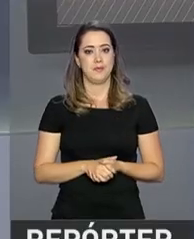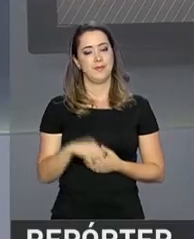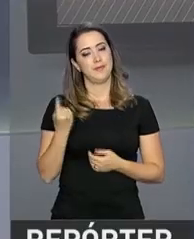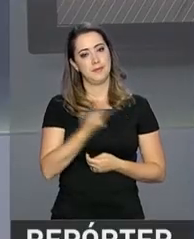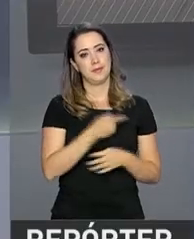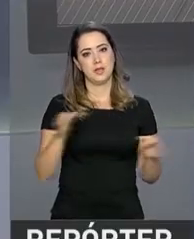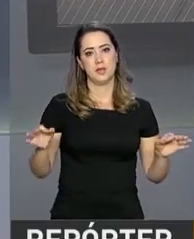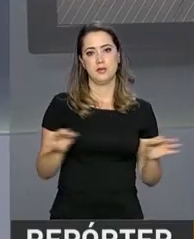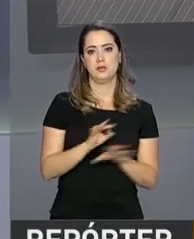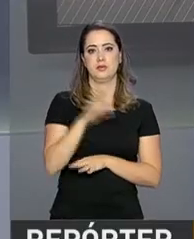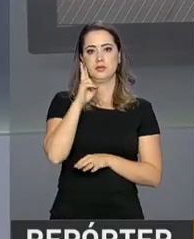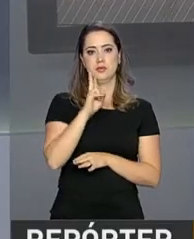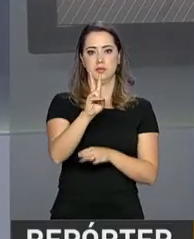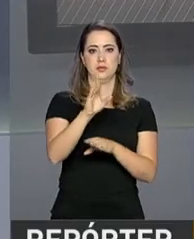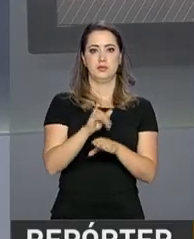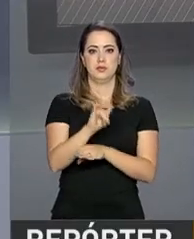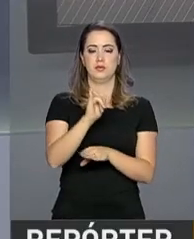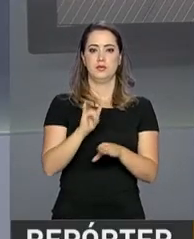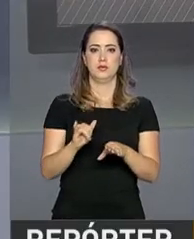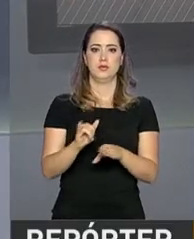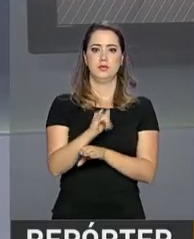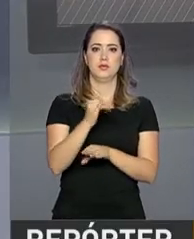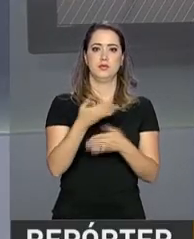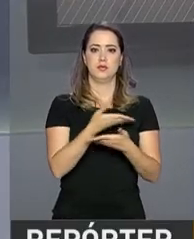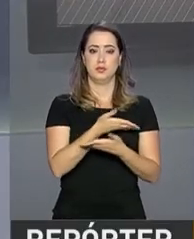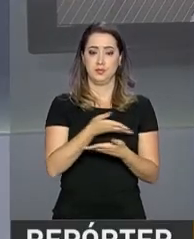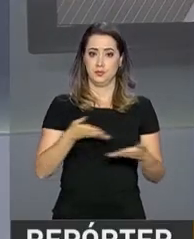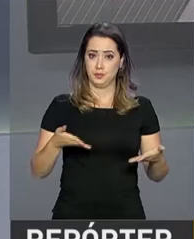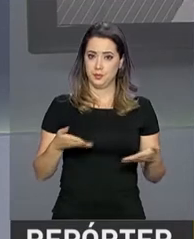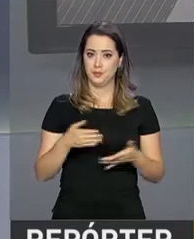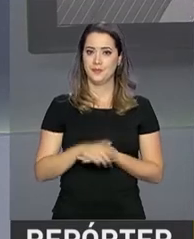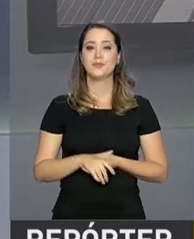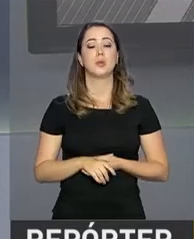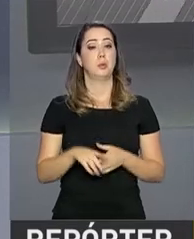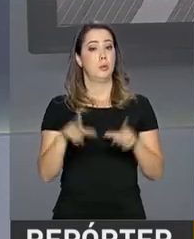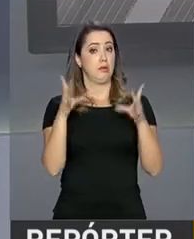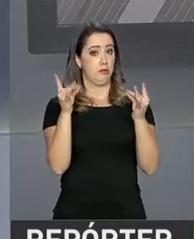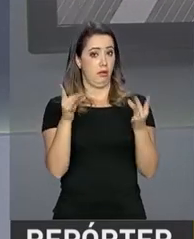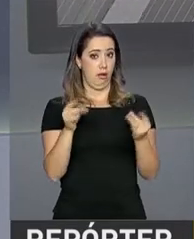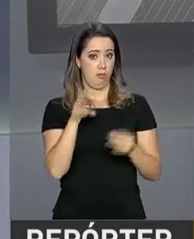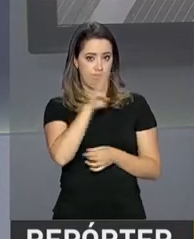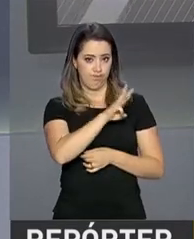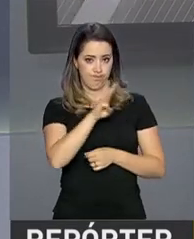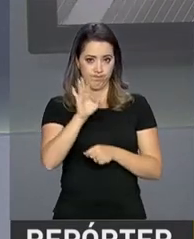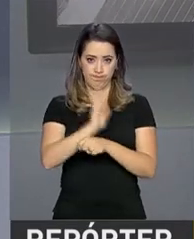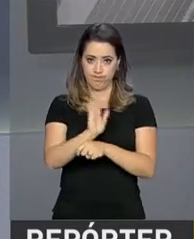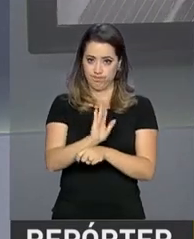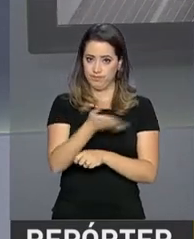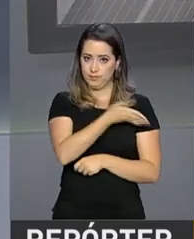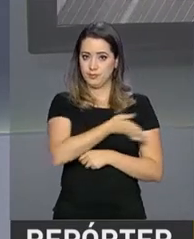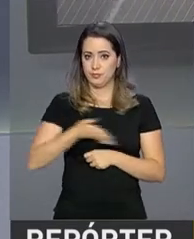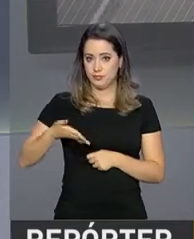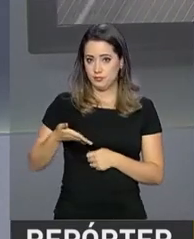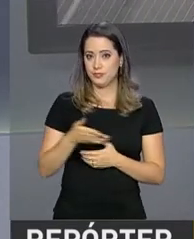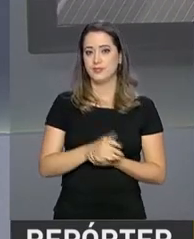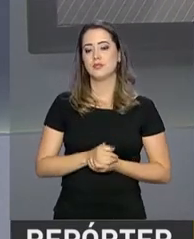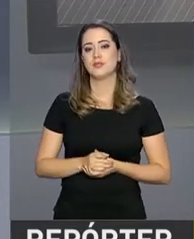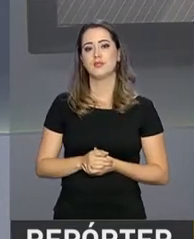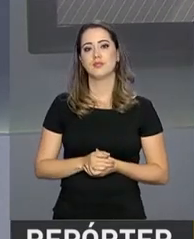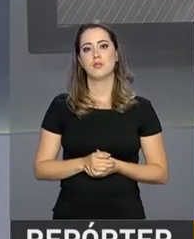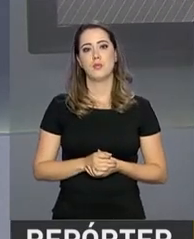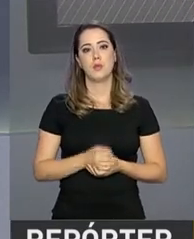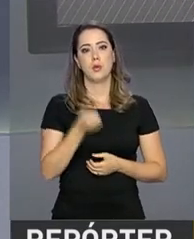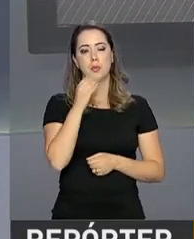Nós ficamos por aqui. Você pode rever as reportagens no YouTube. E toda a nossa programação também está na página da NBR na internet.